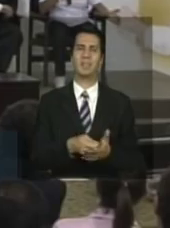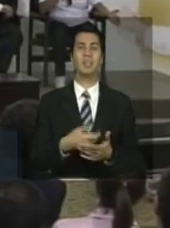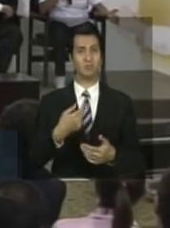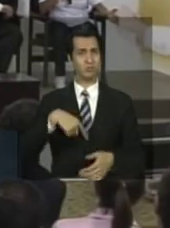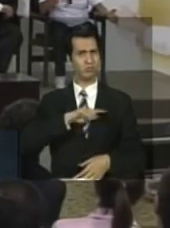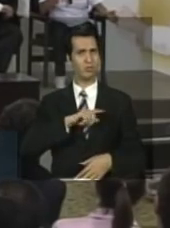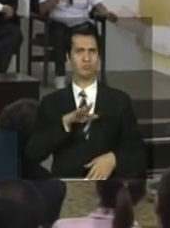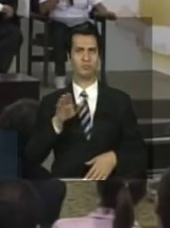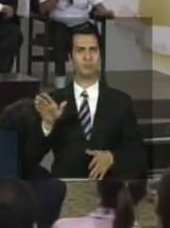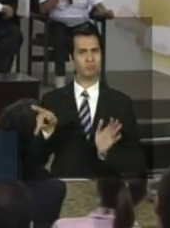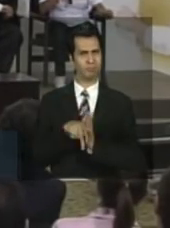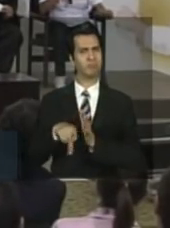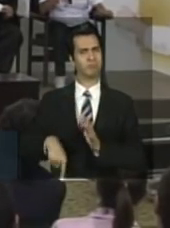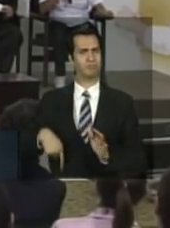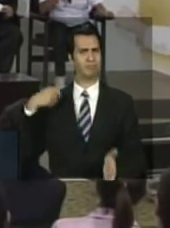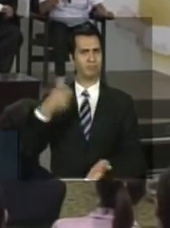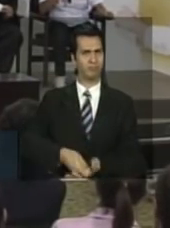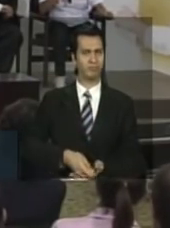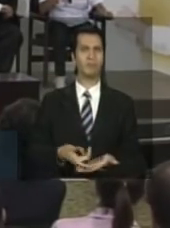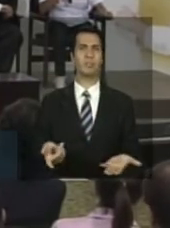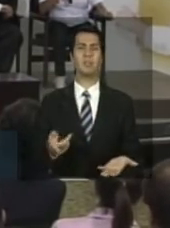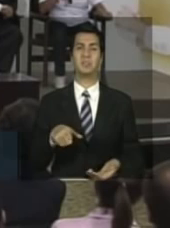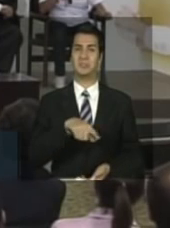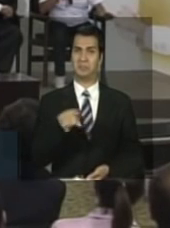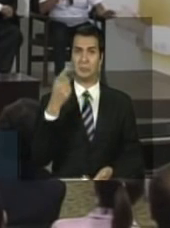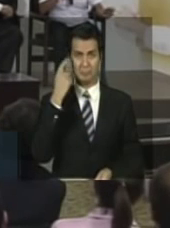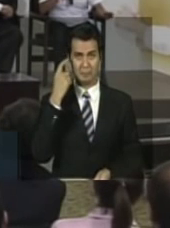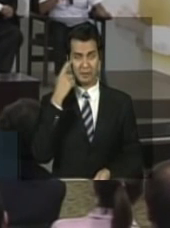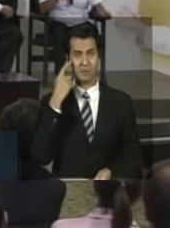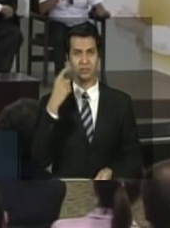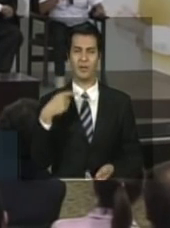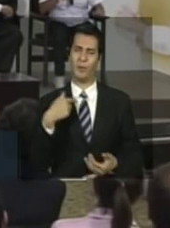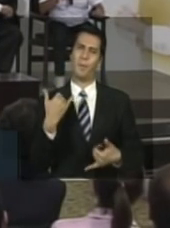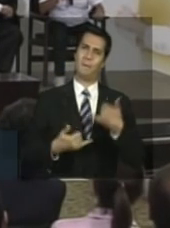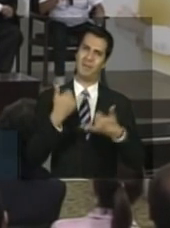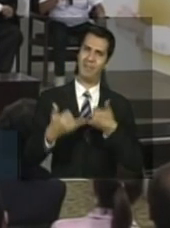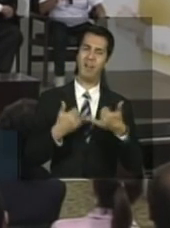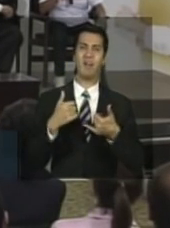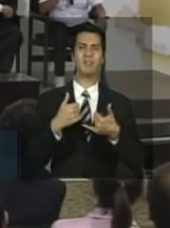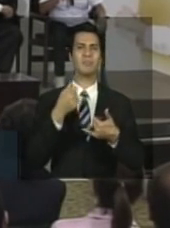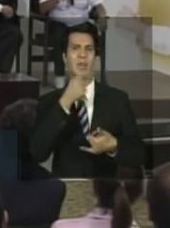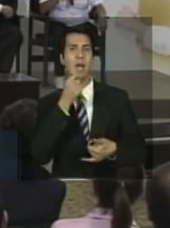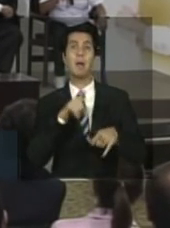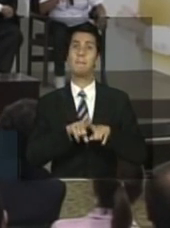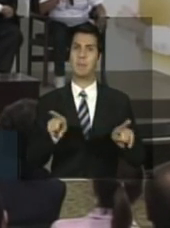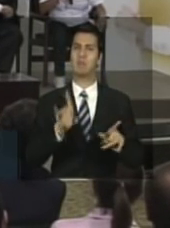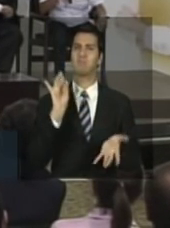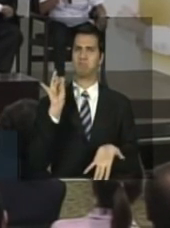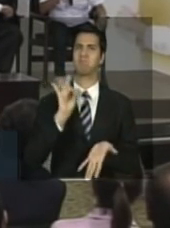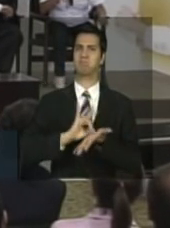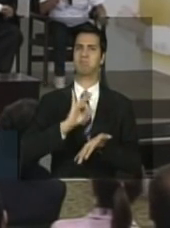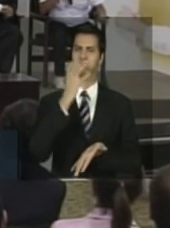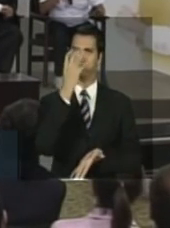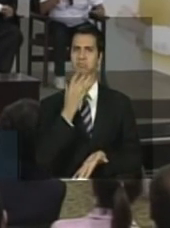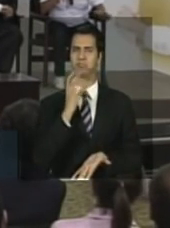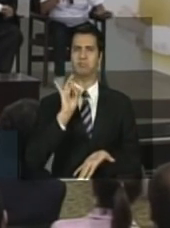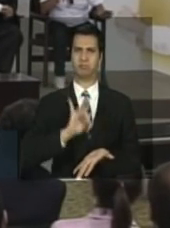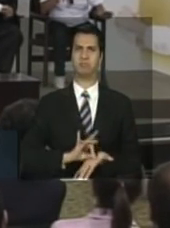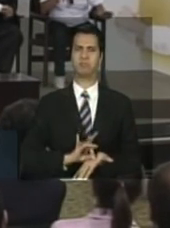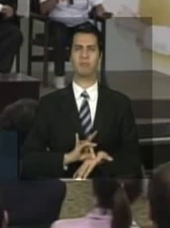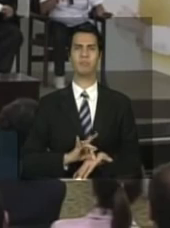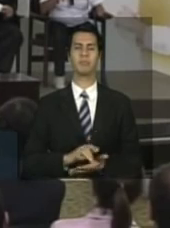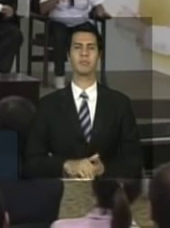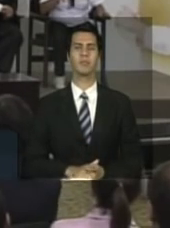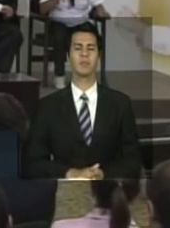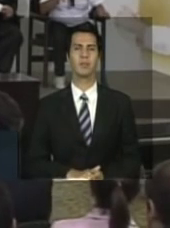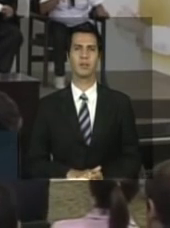da gente. Não é fácil. A vida de cobrador, senhores, eu estou brincando aqui, mas é uma brincadeira real, real,